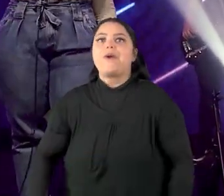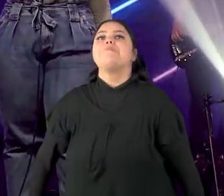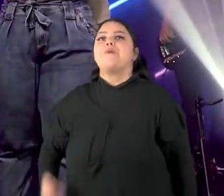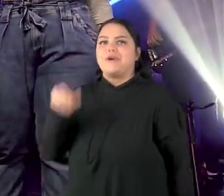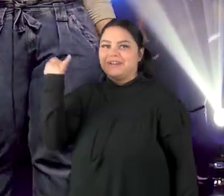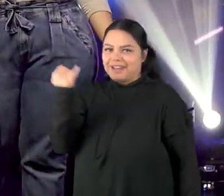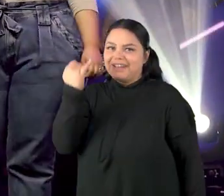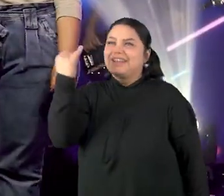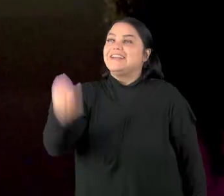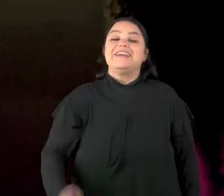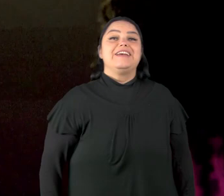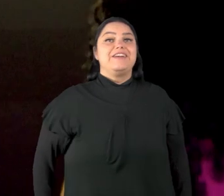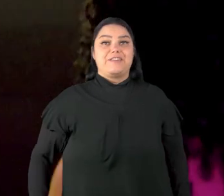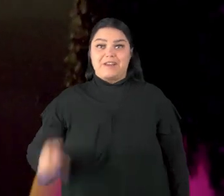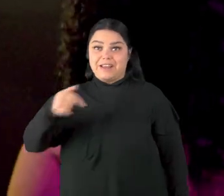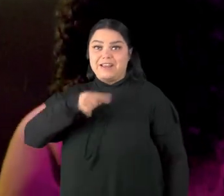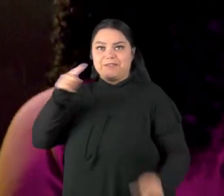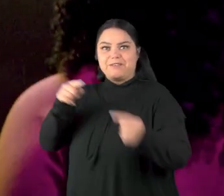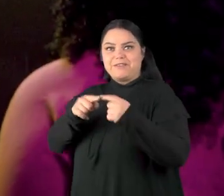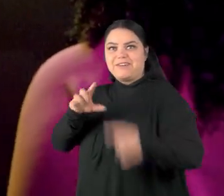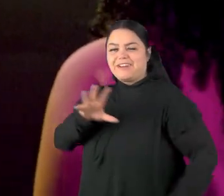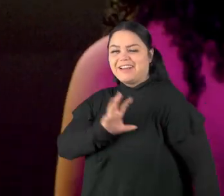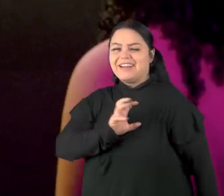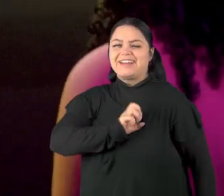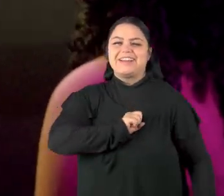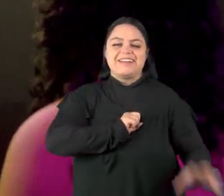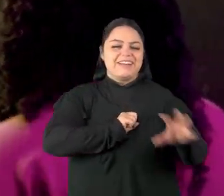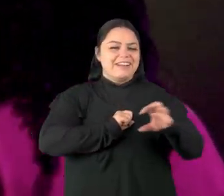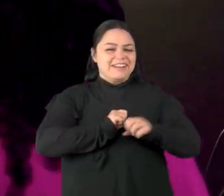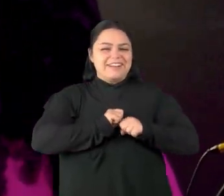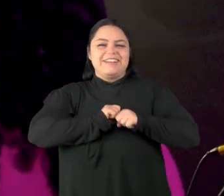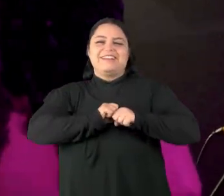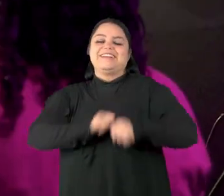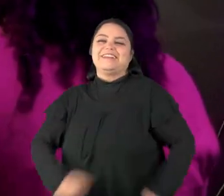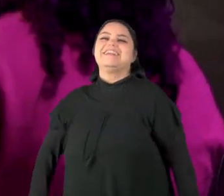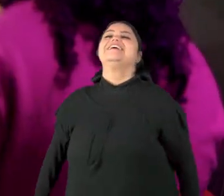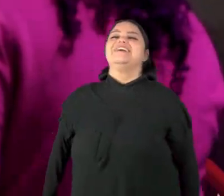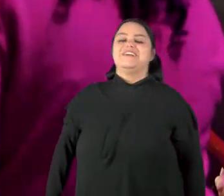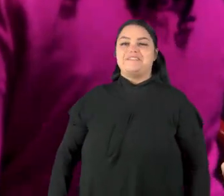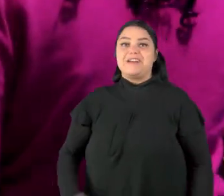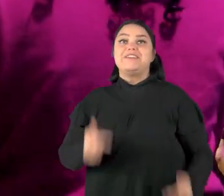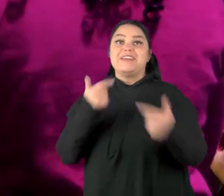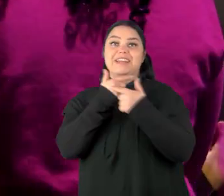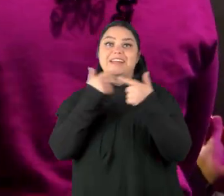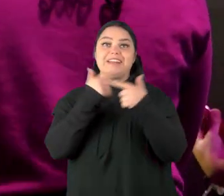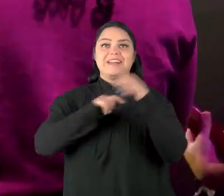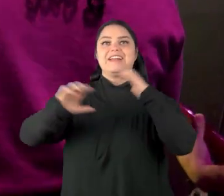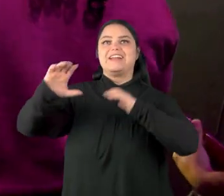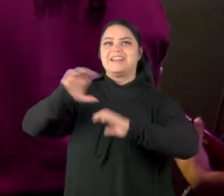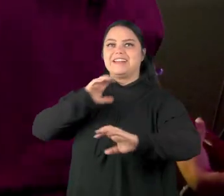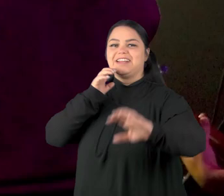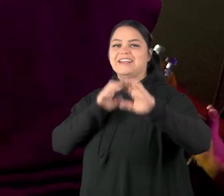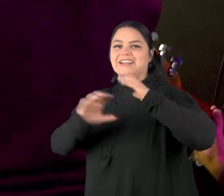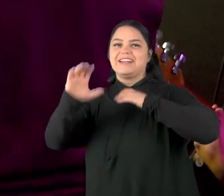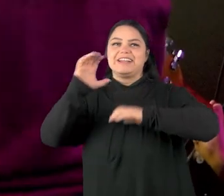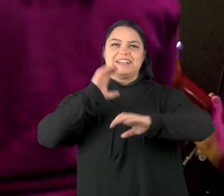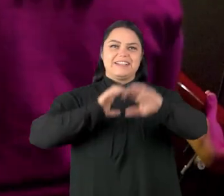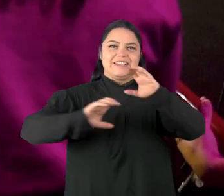toa. Estou aqui para amar, pra sorrir e pra